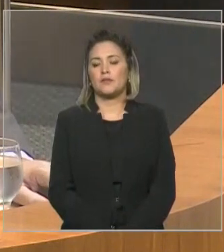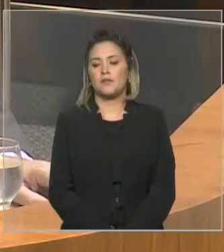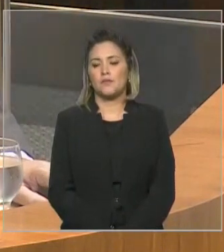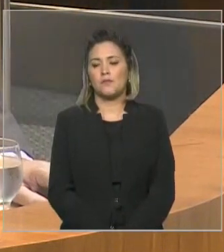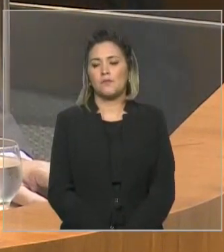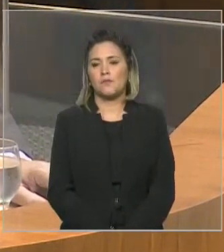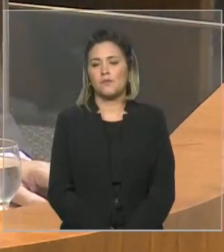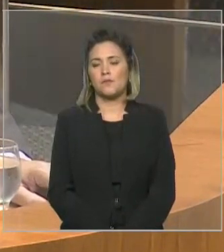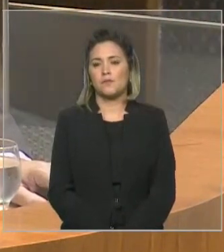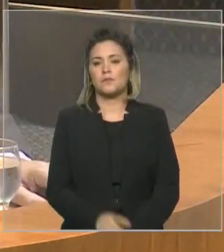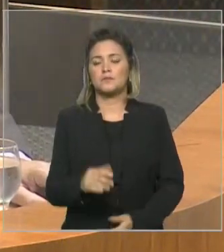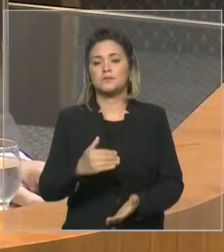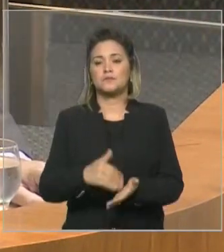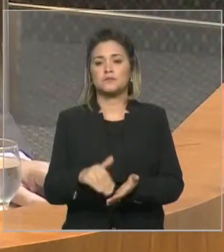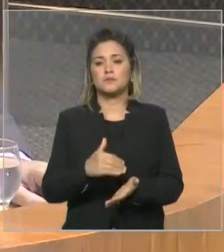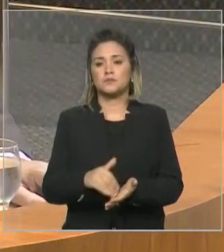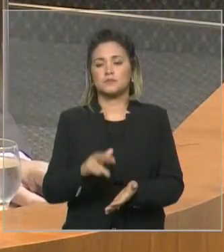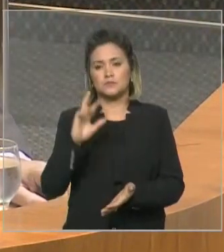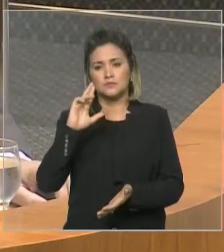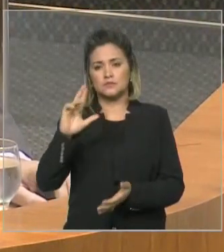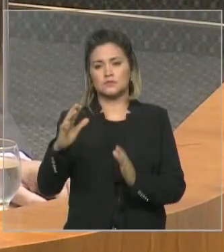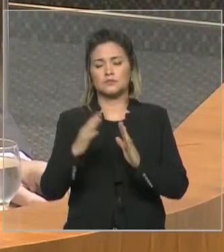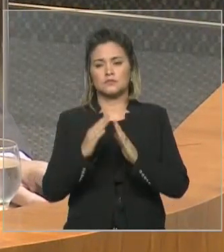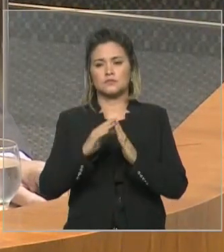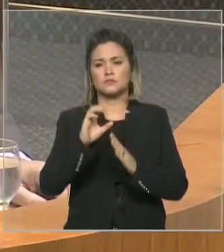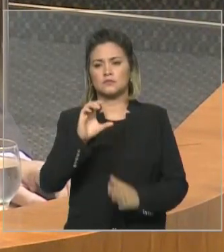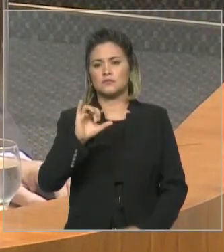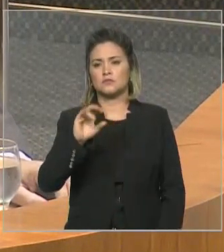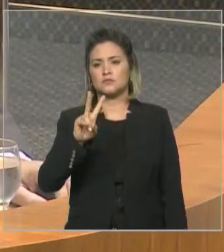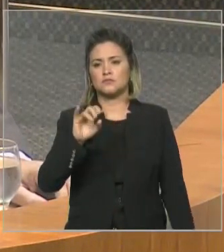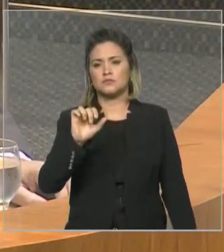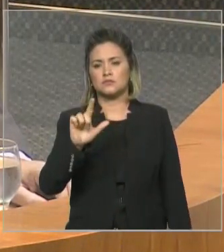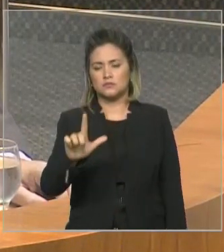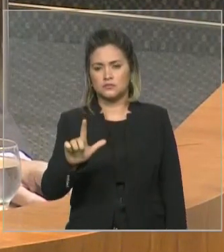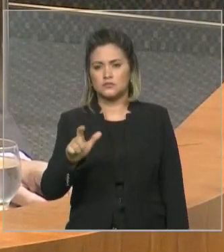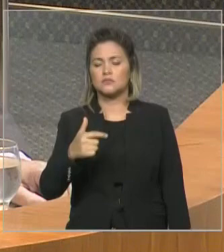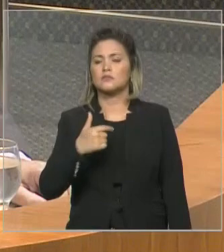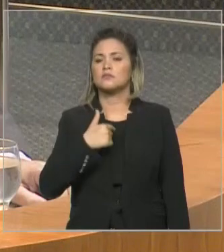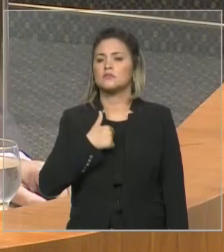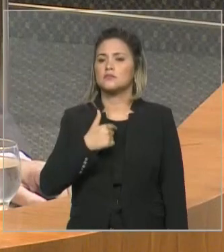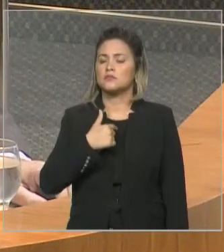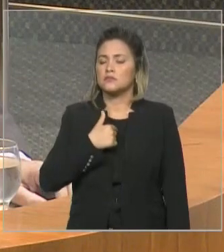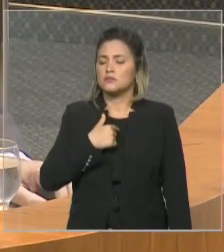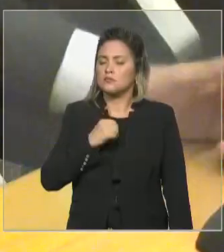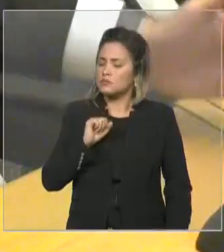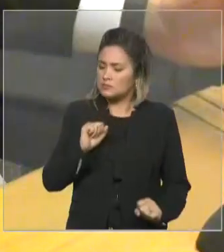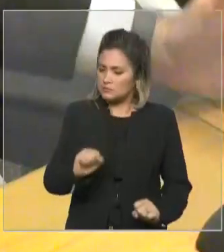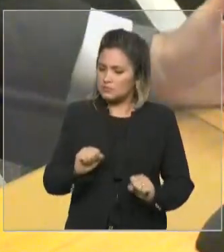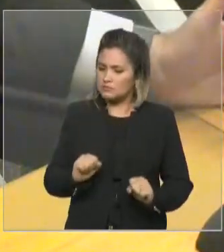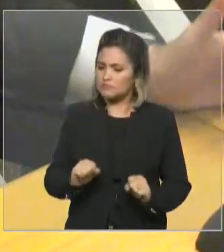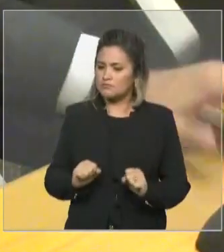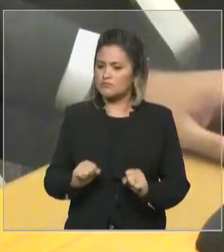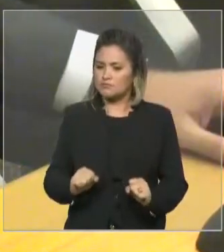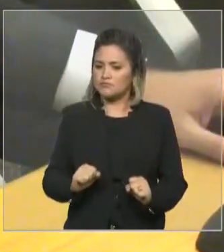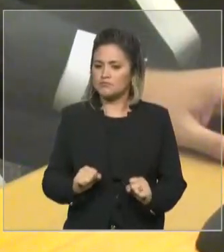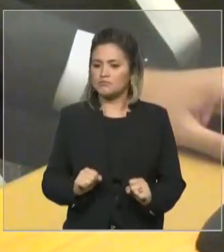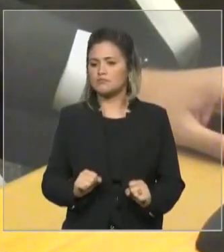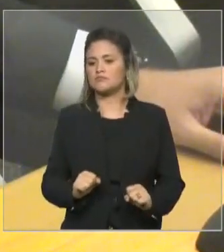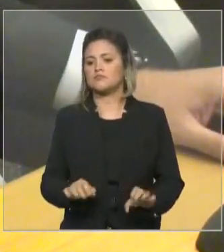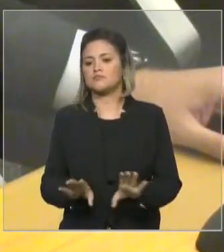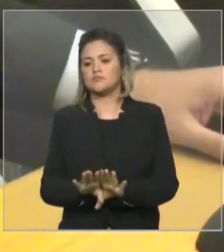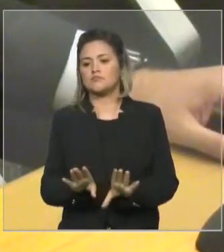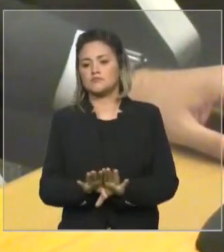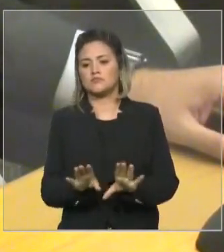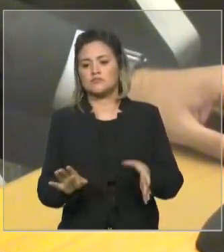secretário-chefe da Casa Civil, eu tive a grata satisfação de fazer parte da equipe do governador